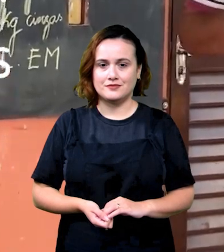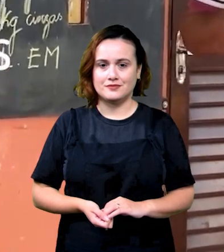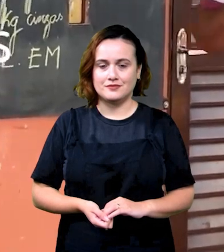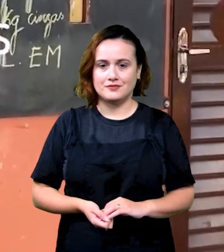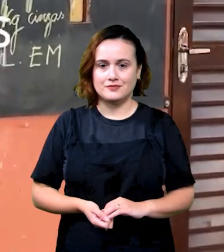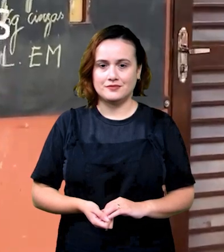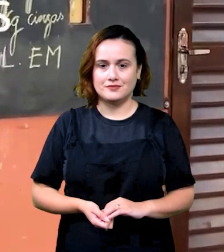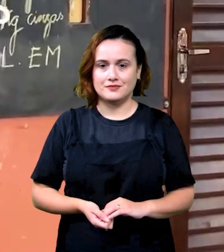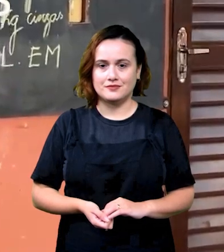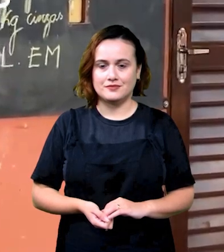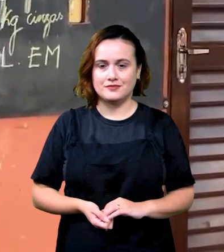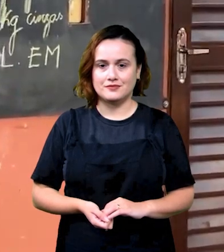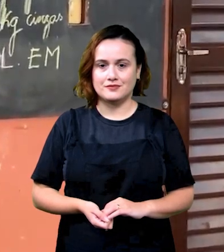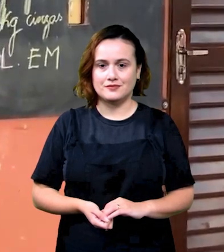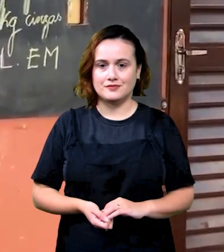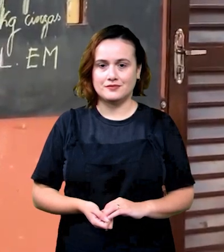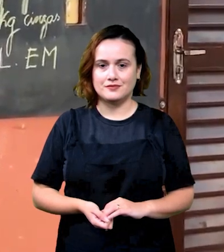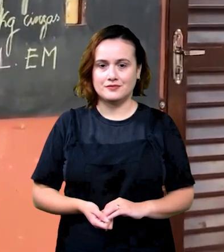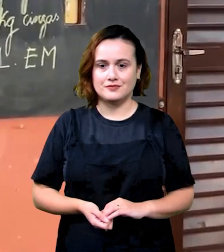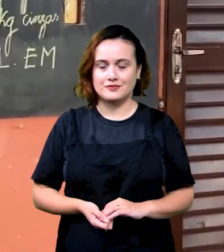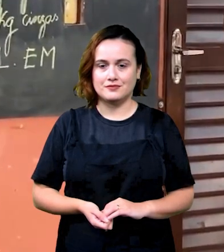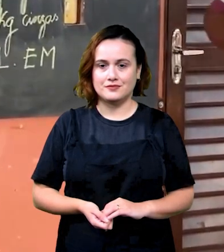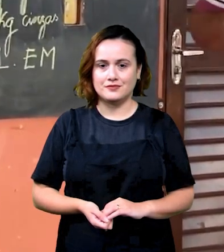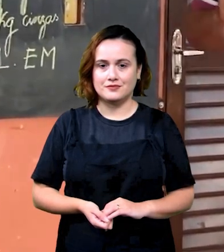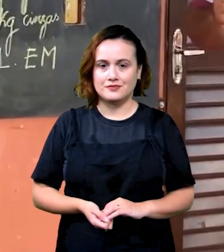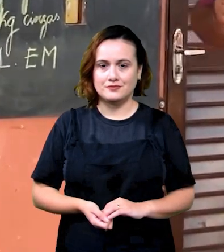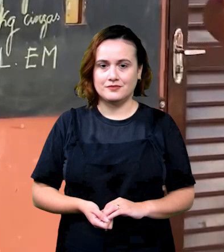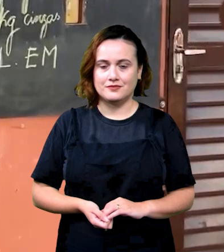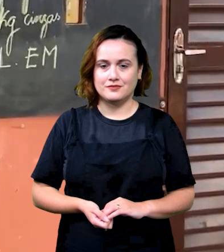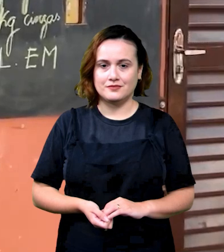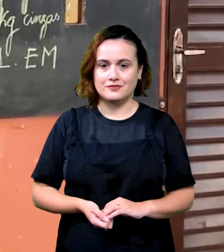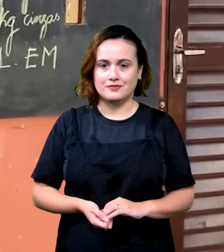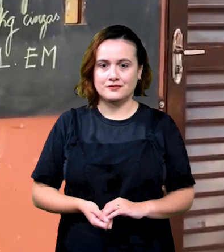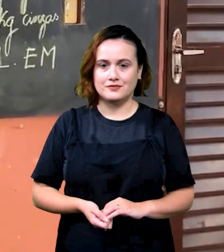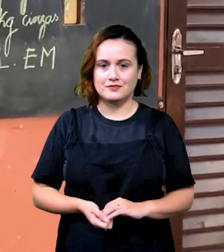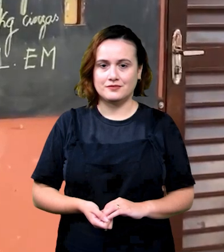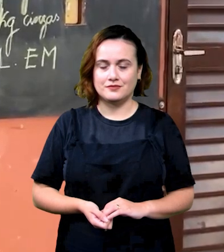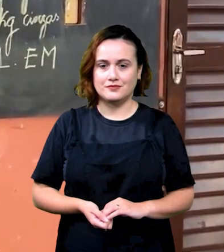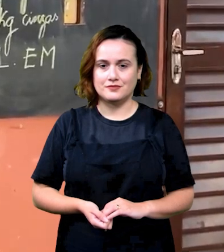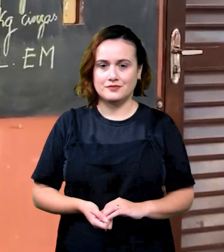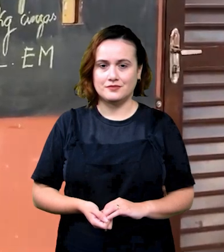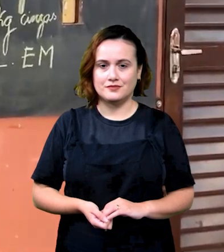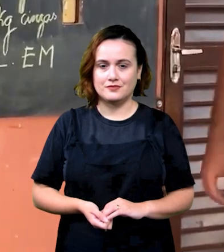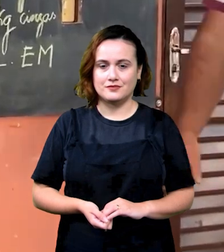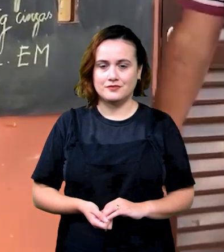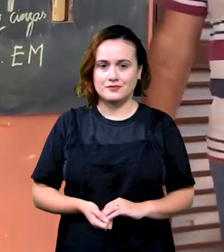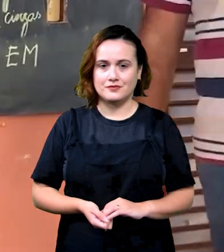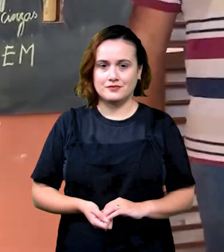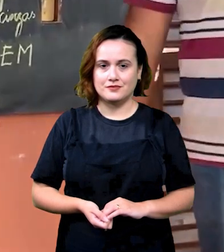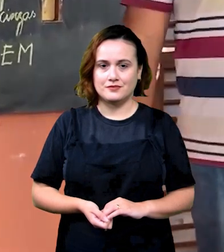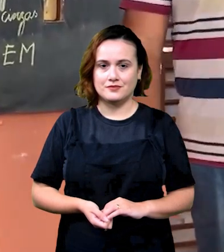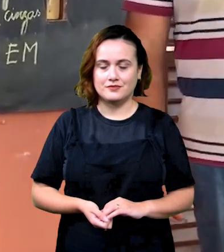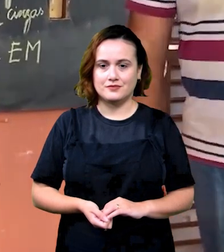naturais, 6 kg de farelos de cereais, 3,4 kg de cinzas